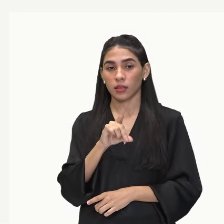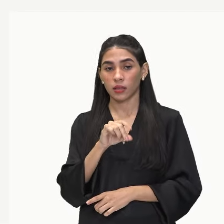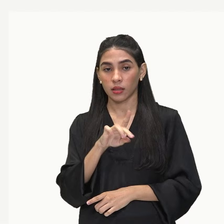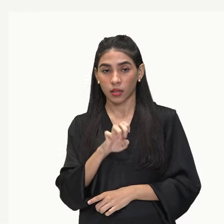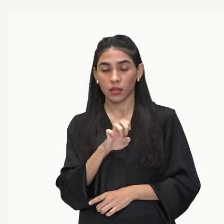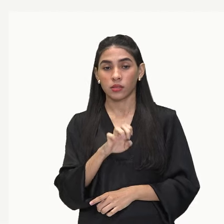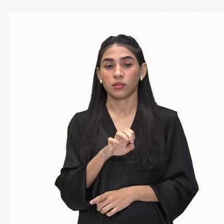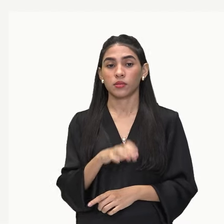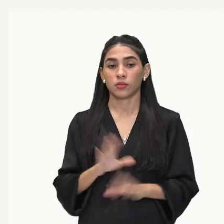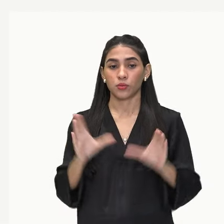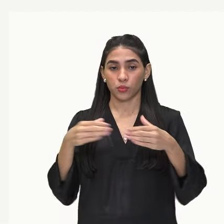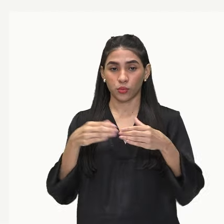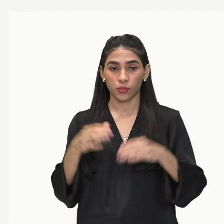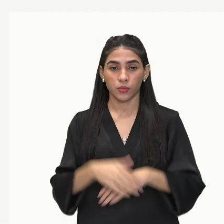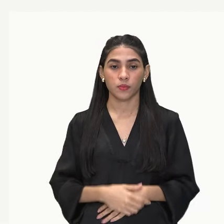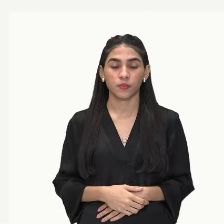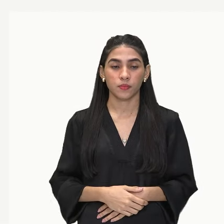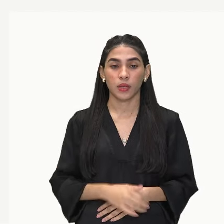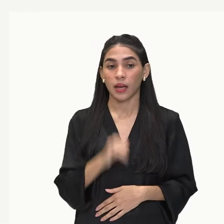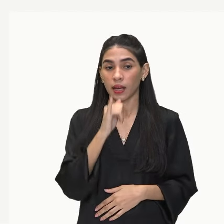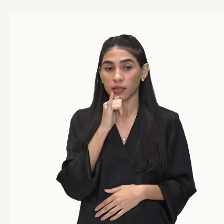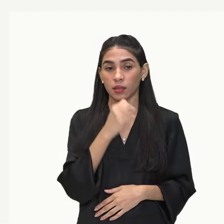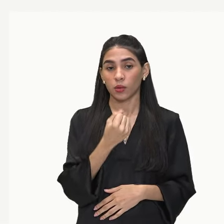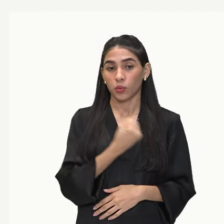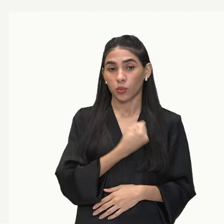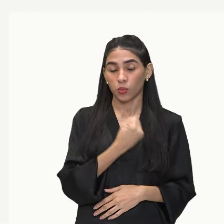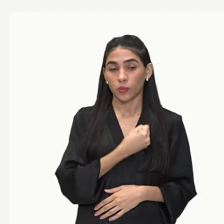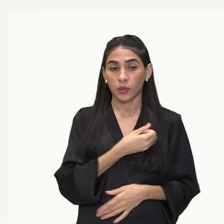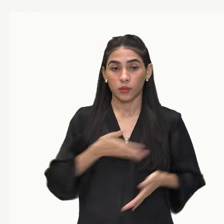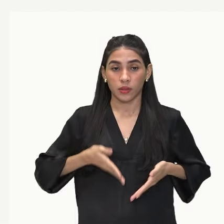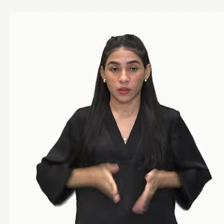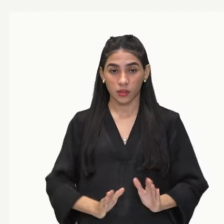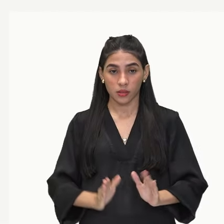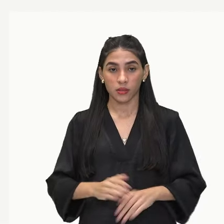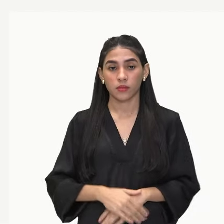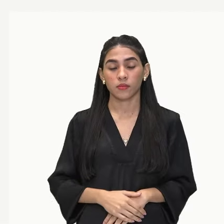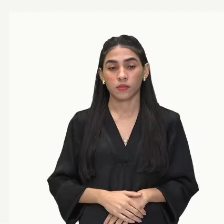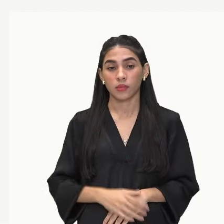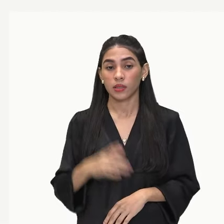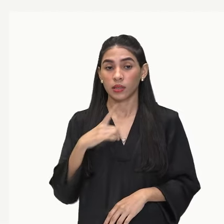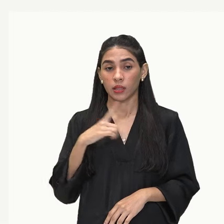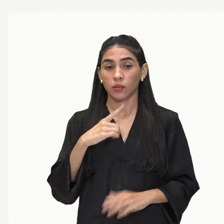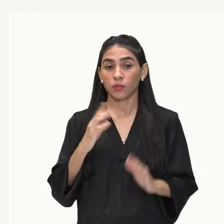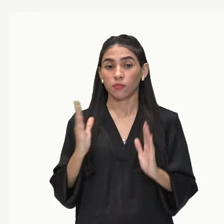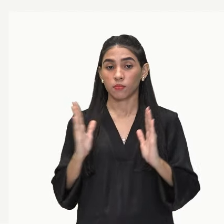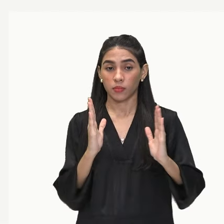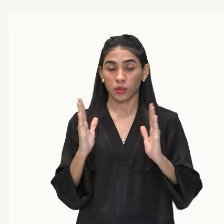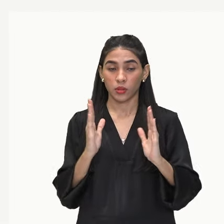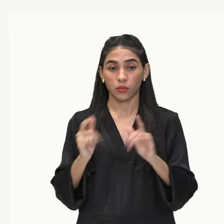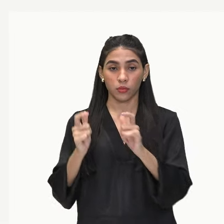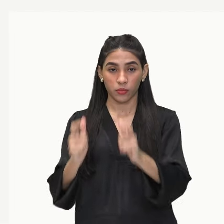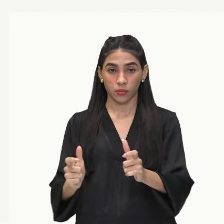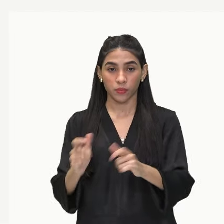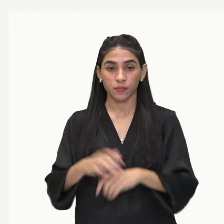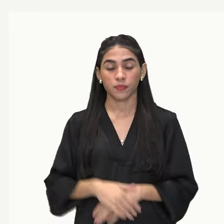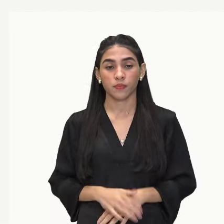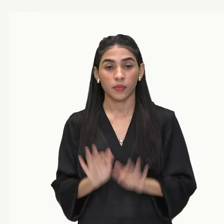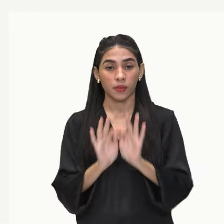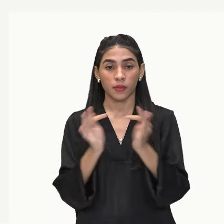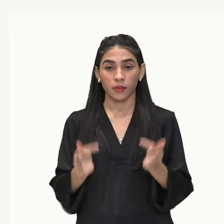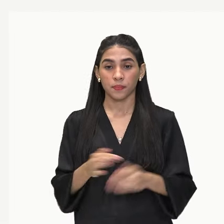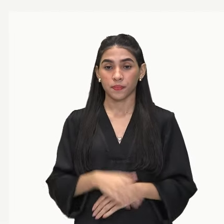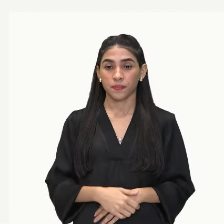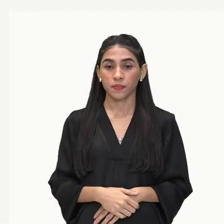população? É o número de nascimento durante certo tempo em um determinado local. Não muito simples.